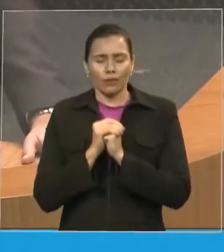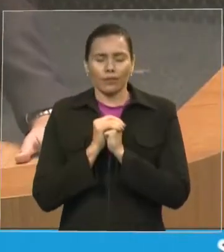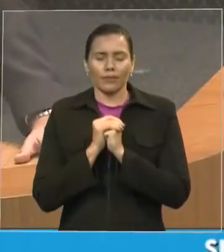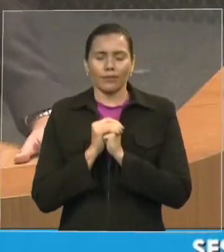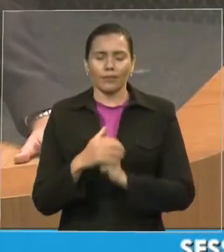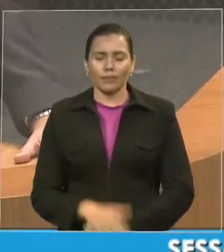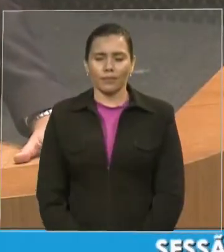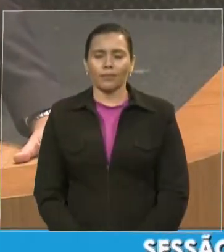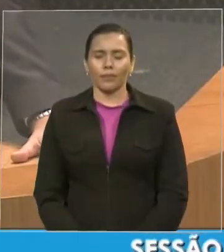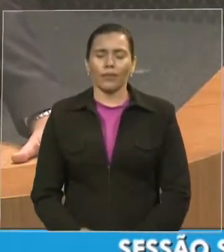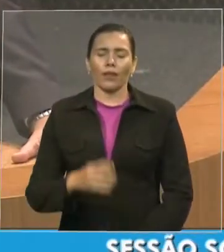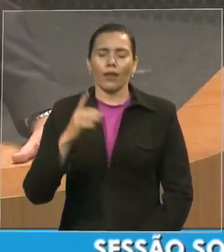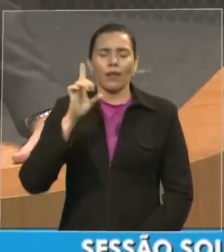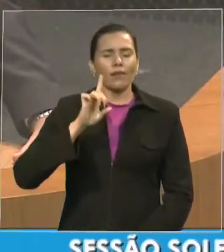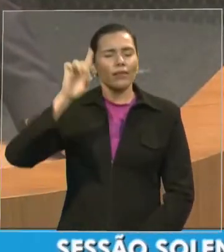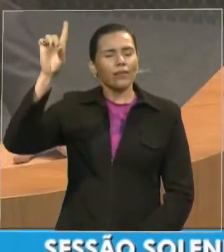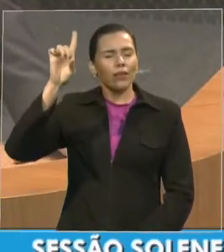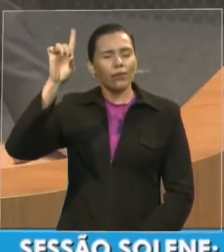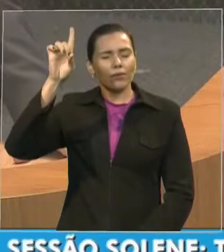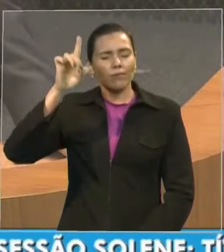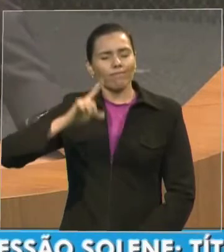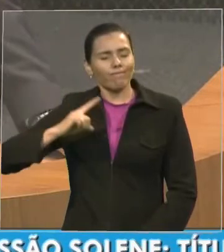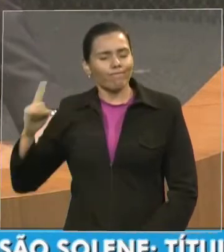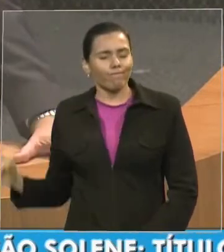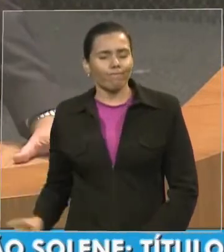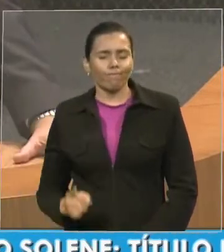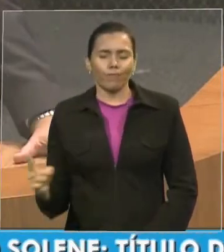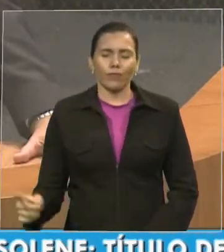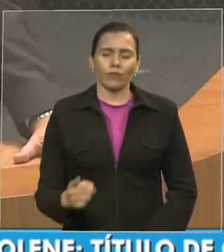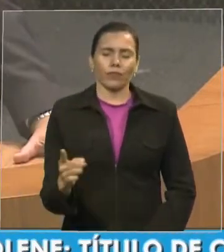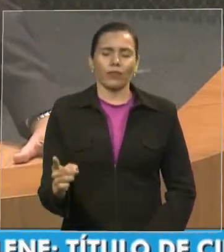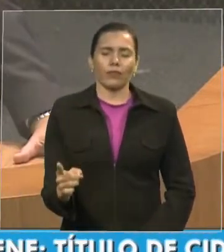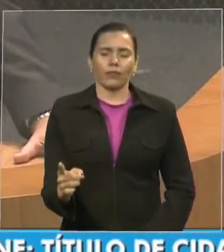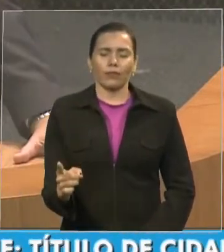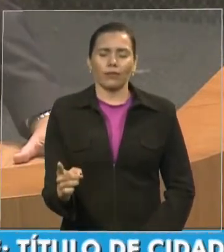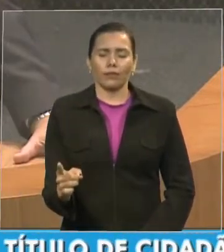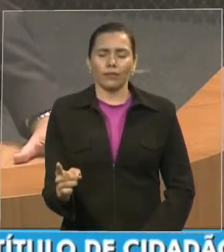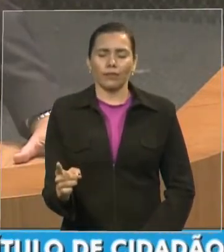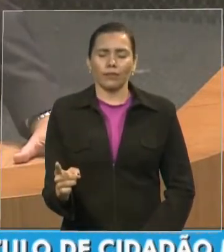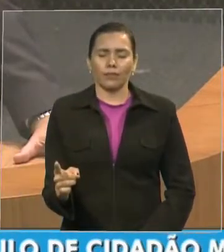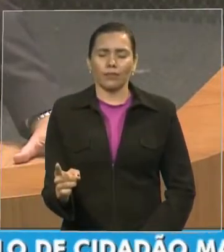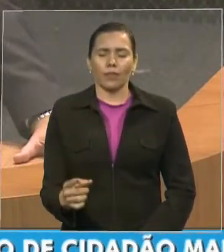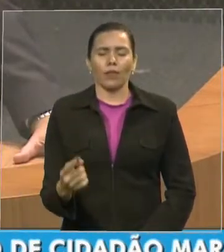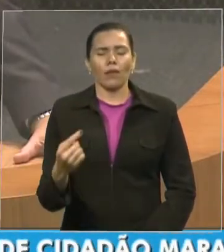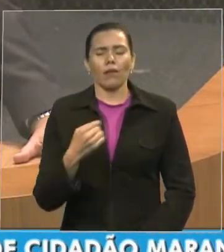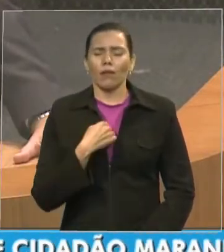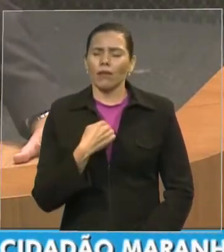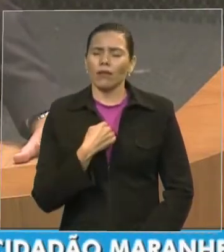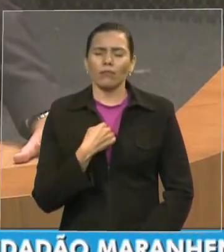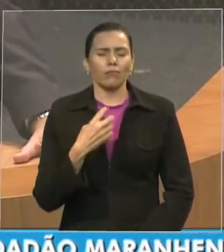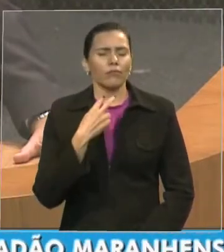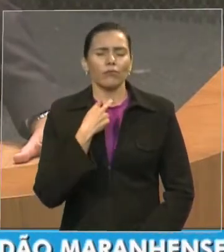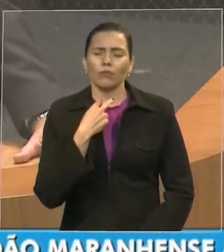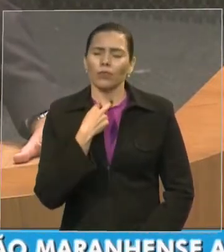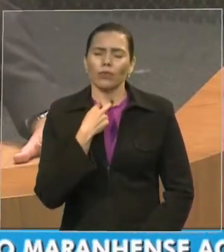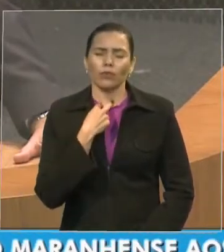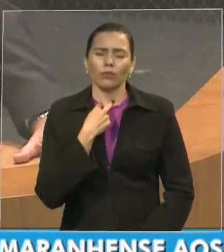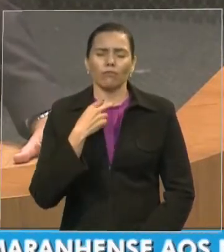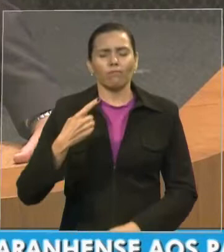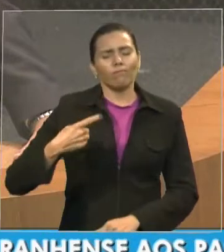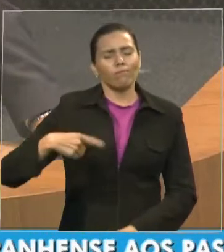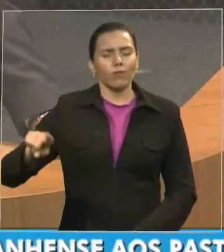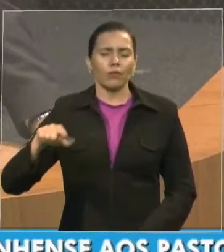eterno Deus impossível sair deste poder deste